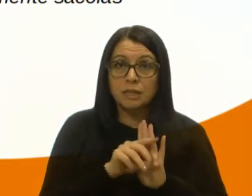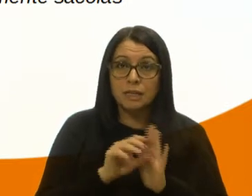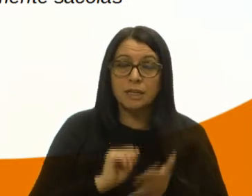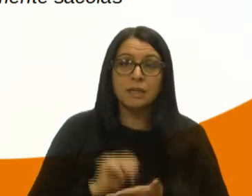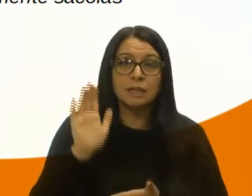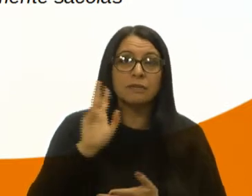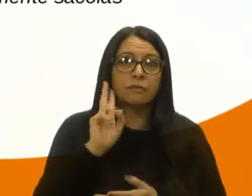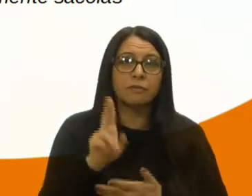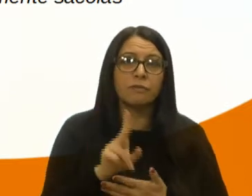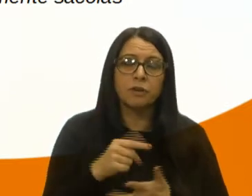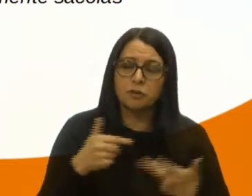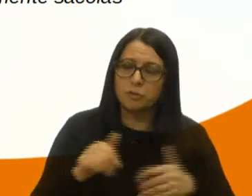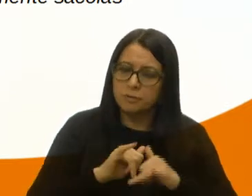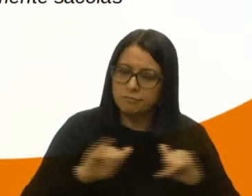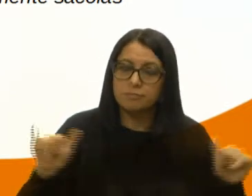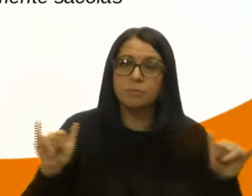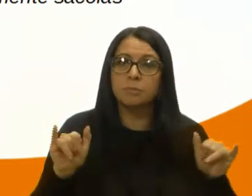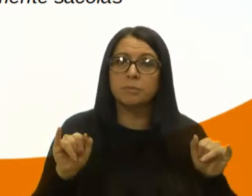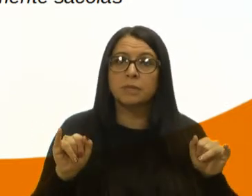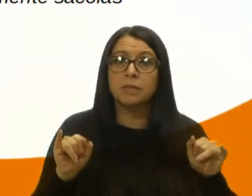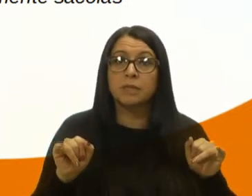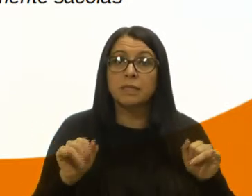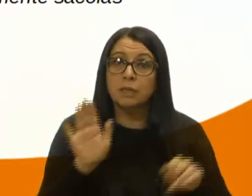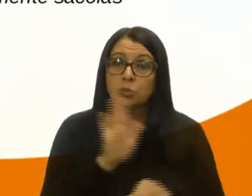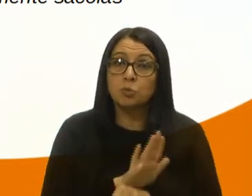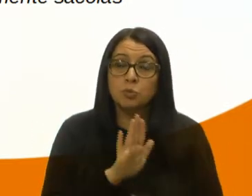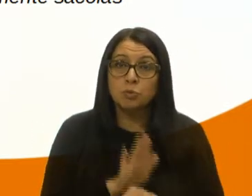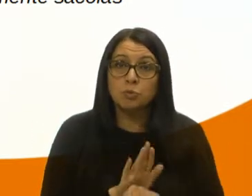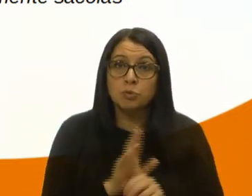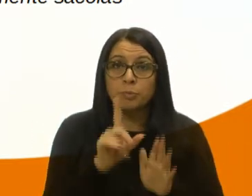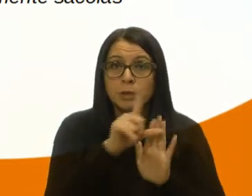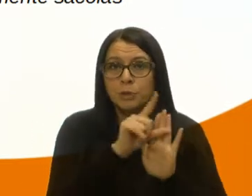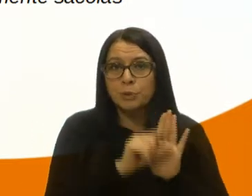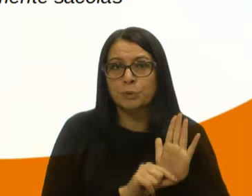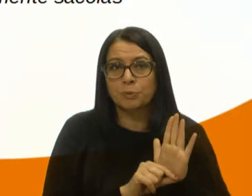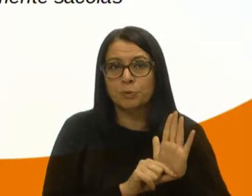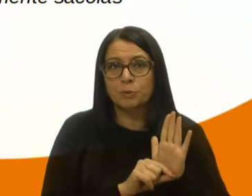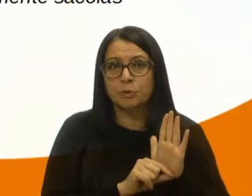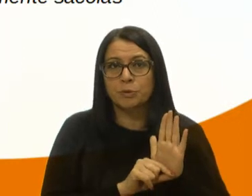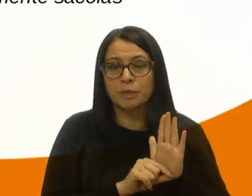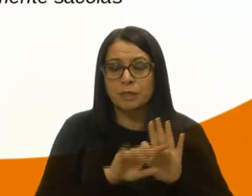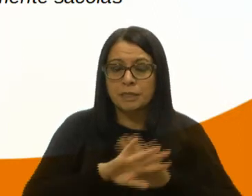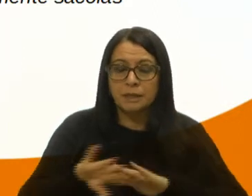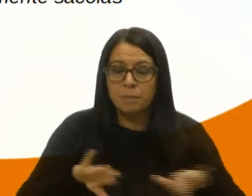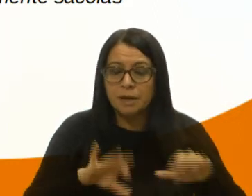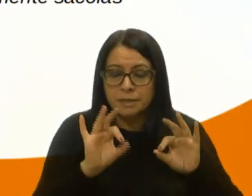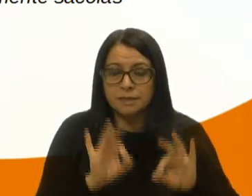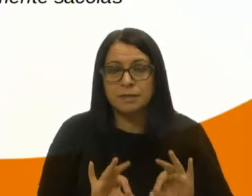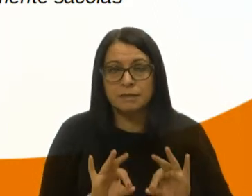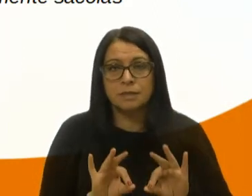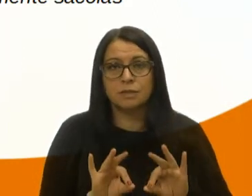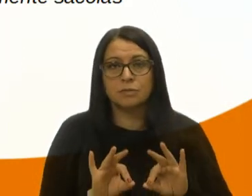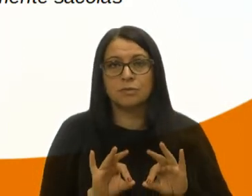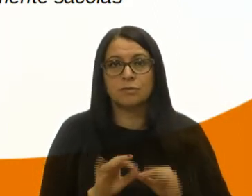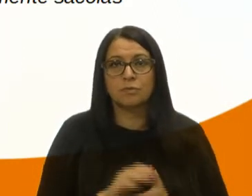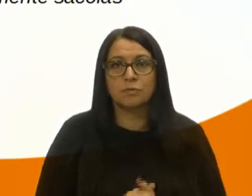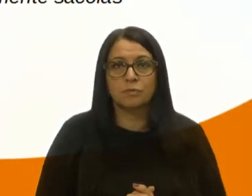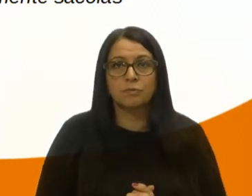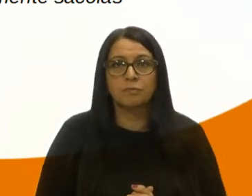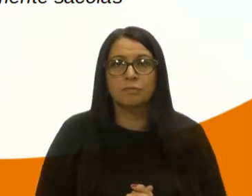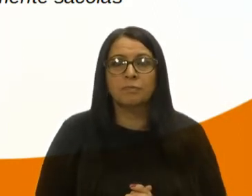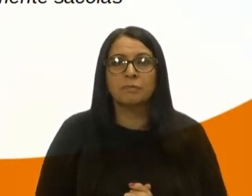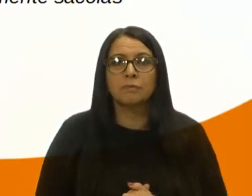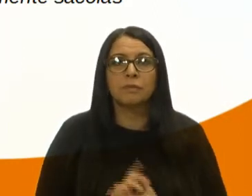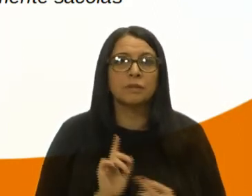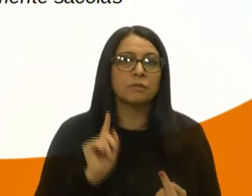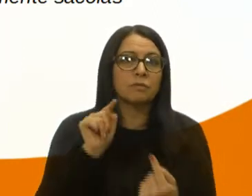fomentar atos, de campanhas que contribuam para a redução e o descarte adequado do mesmo. Ele tem